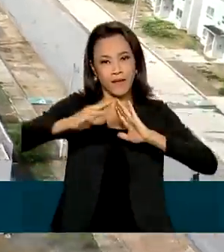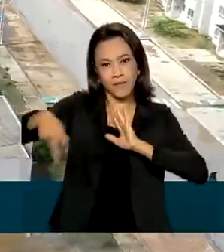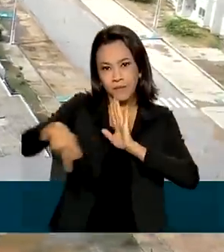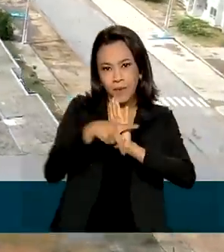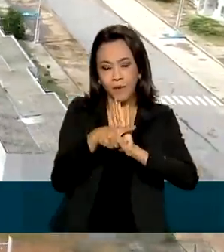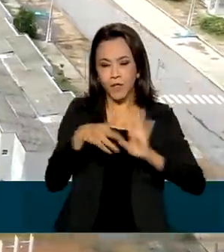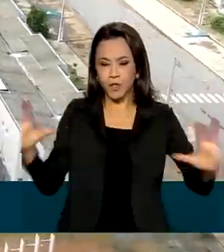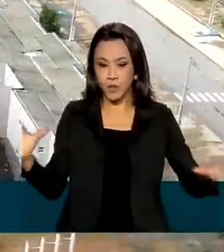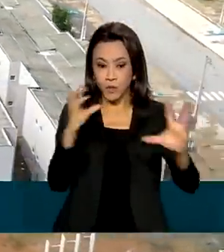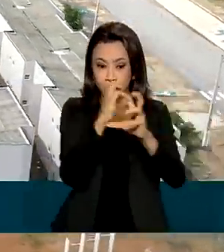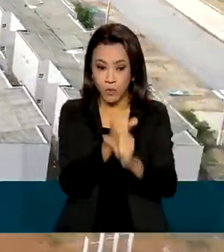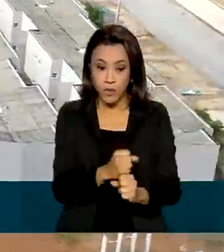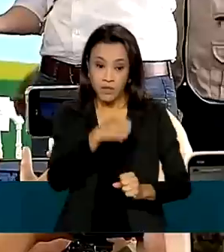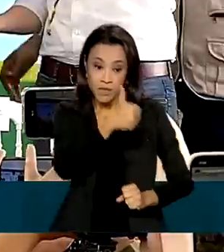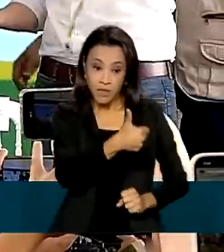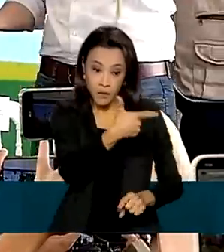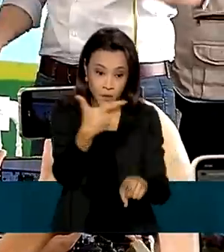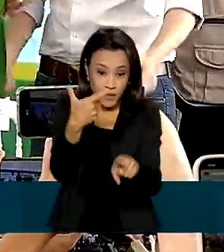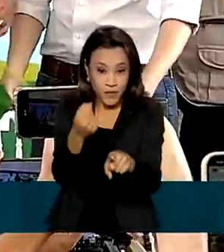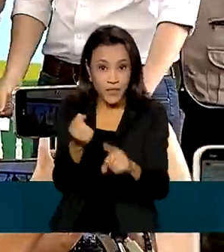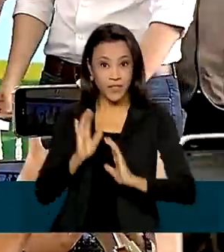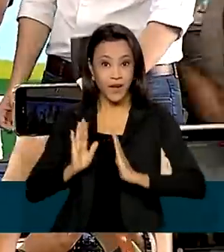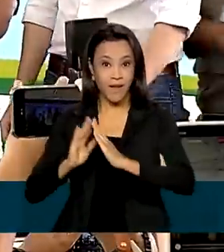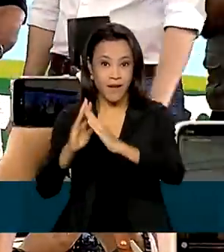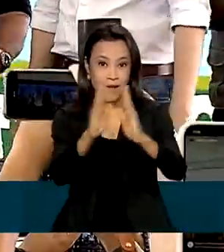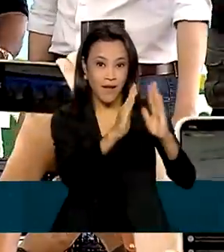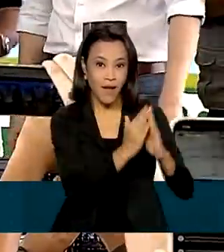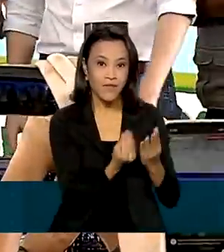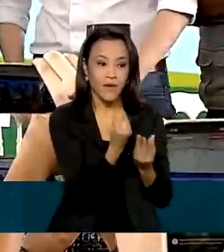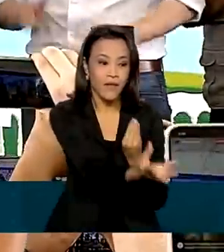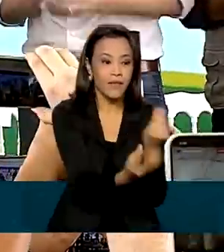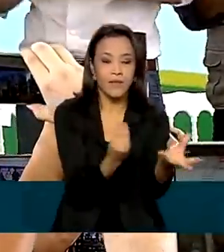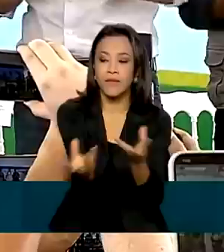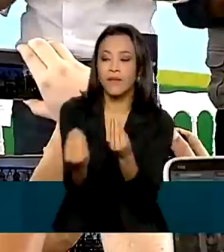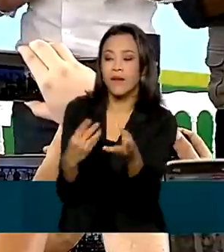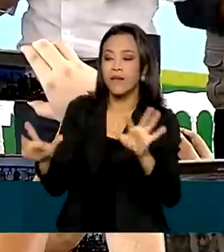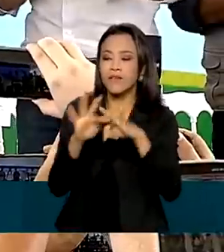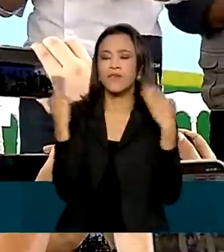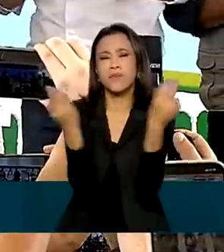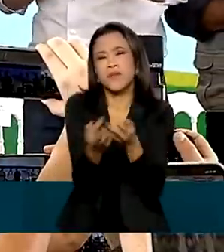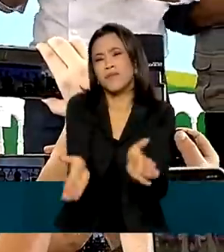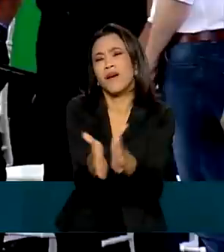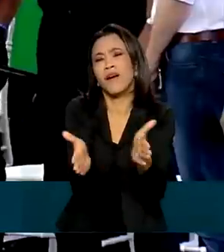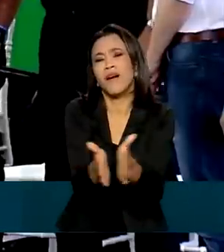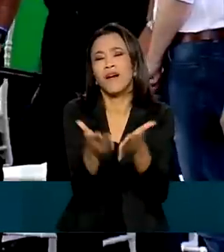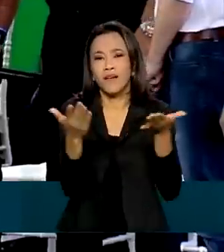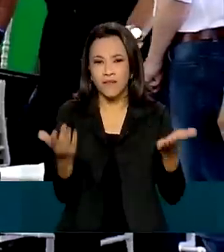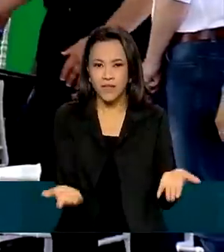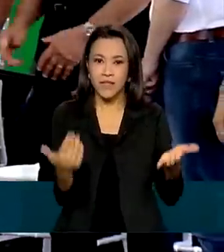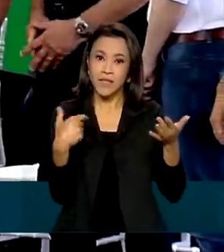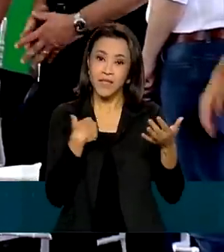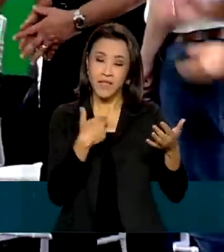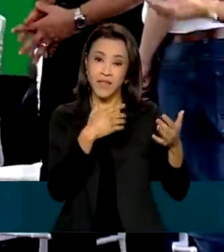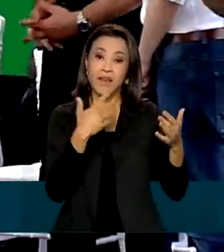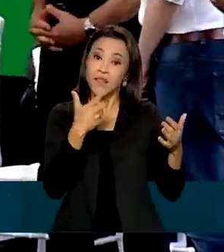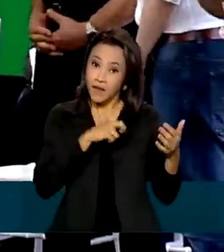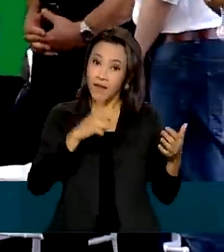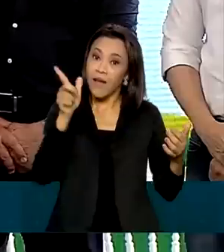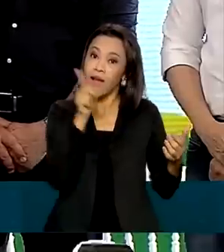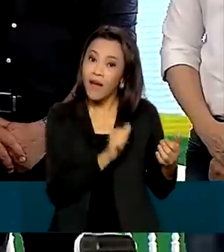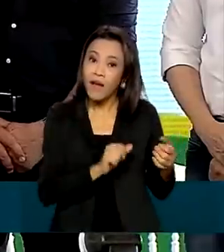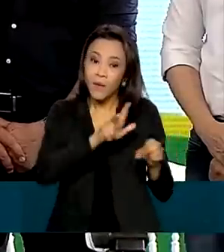total de 1.120 moradias foram entregues a famílias de baixa renda, pessoas que passam a viver num lugar com água,